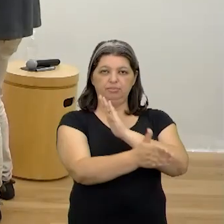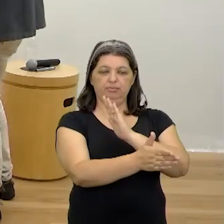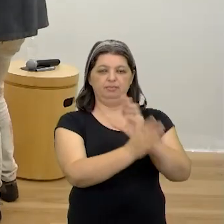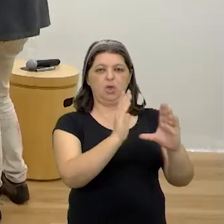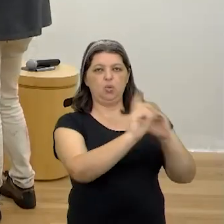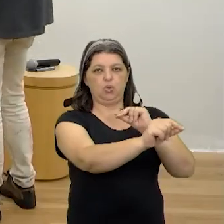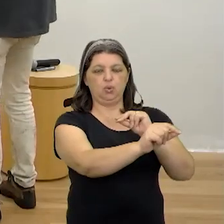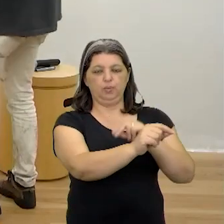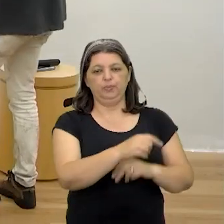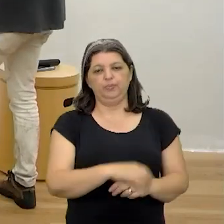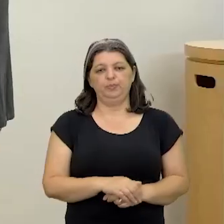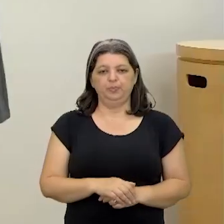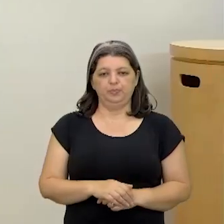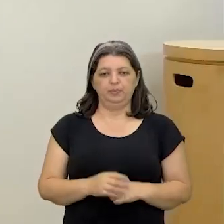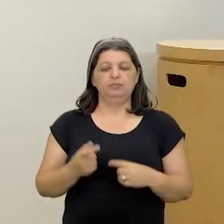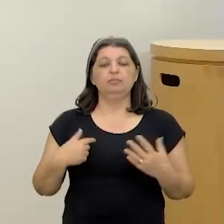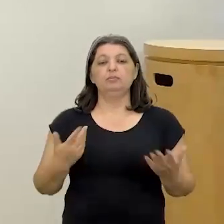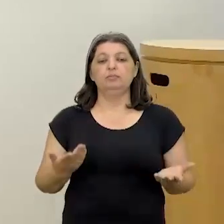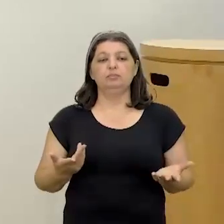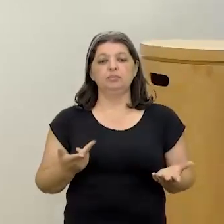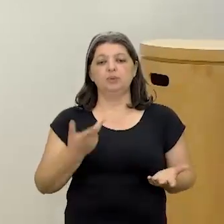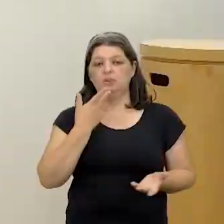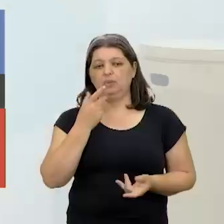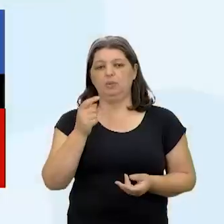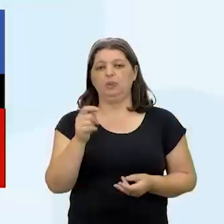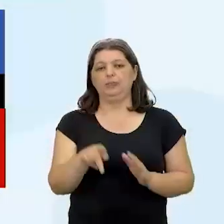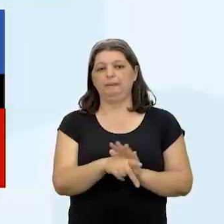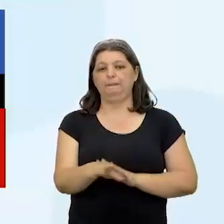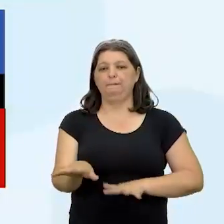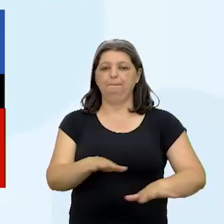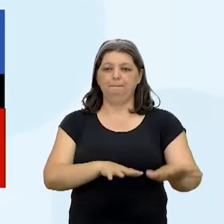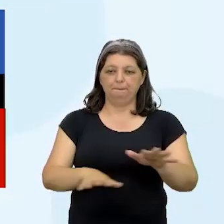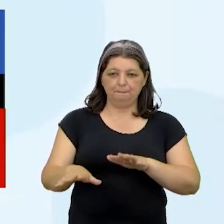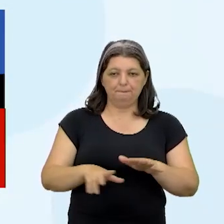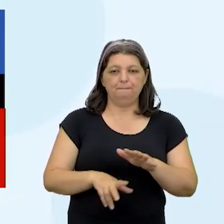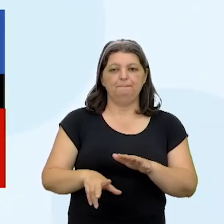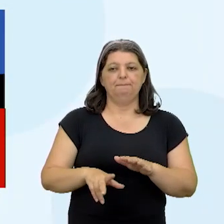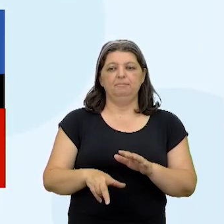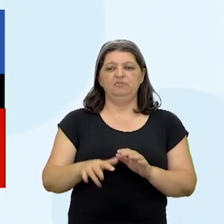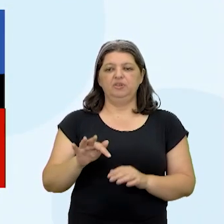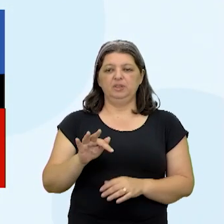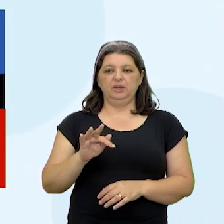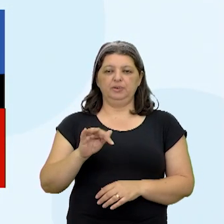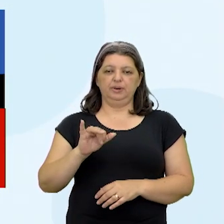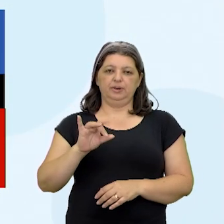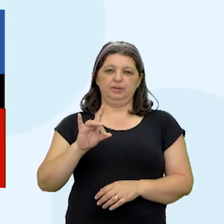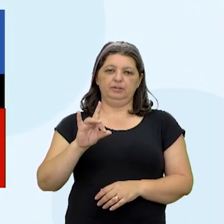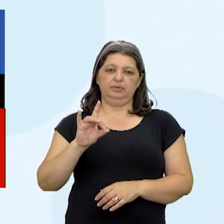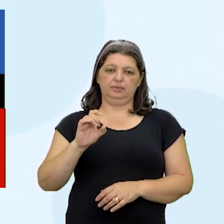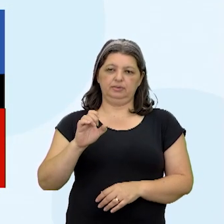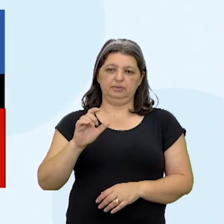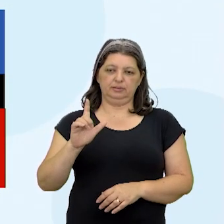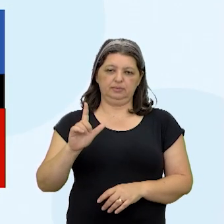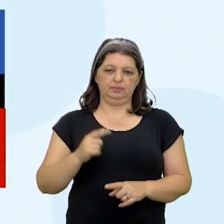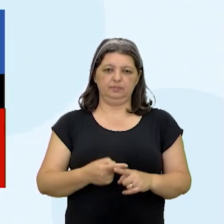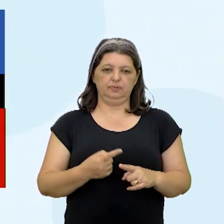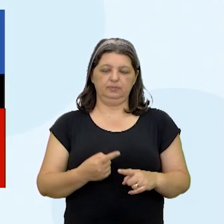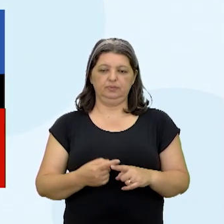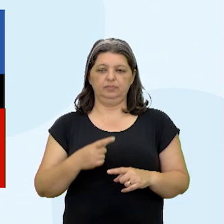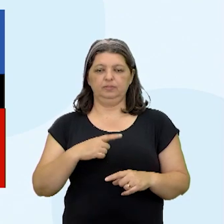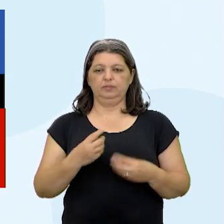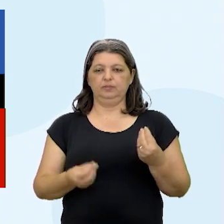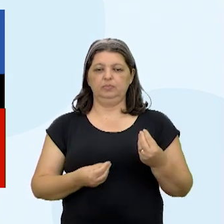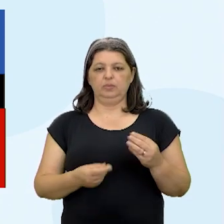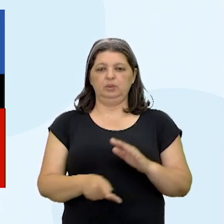Como eu já tinha falado, o movimento liderado pelo Fidel Castro e pelo Ernesto Che Guevara, sem dúvida,